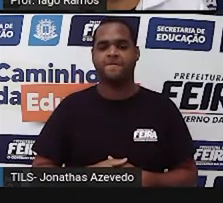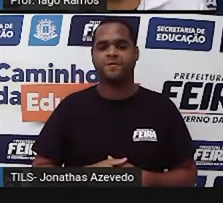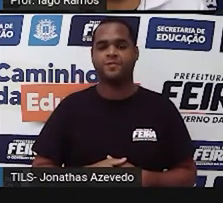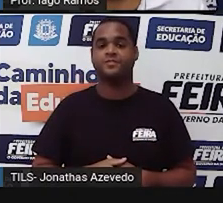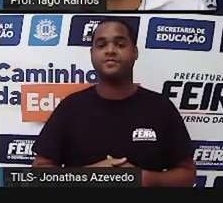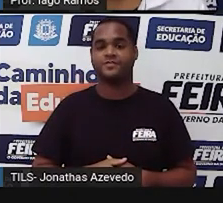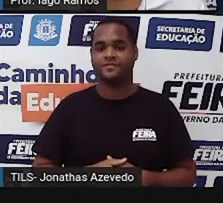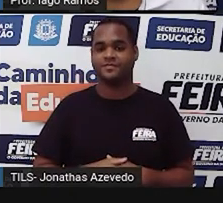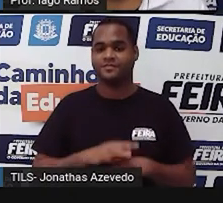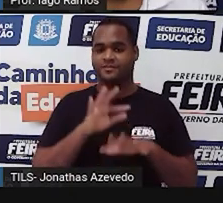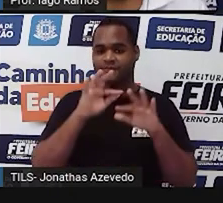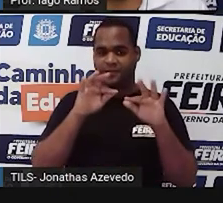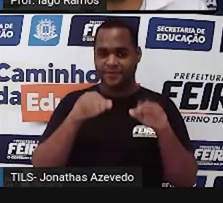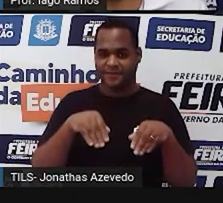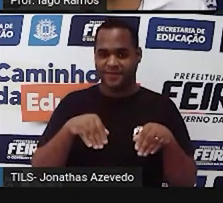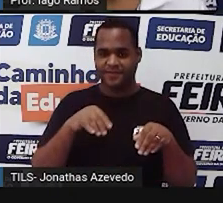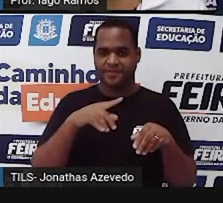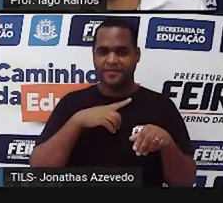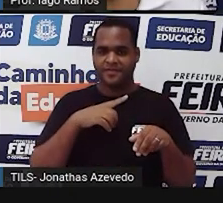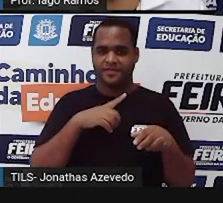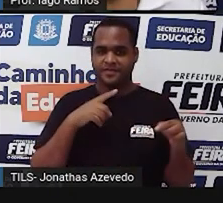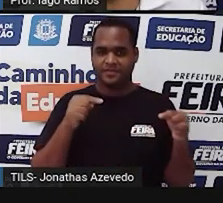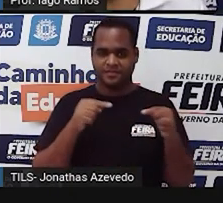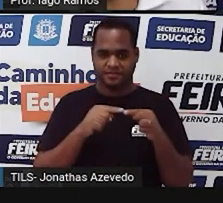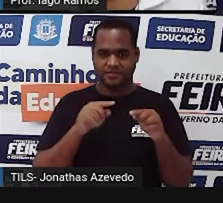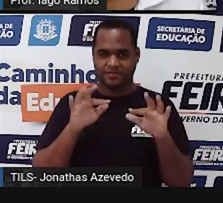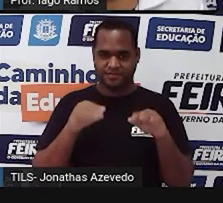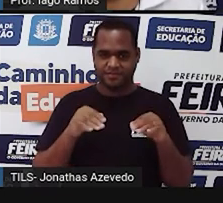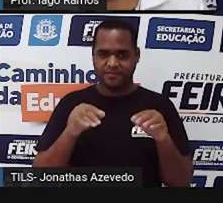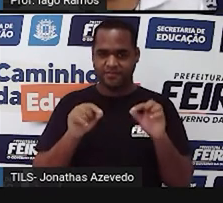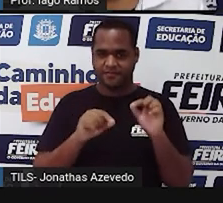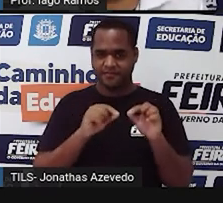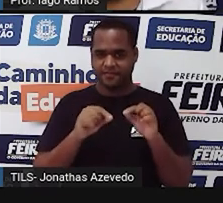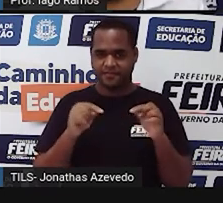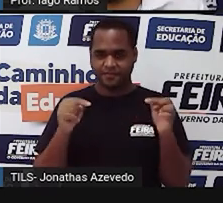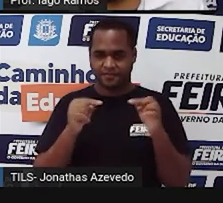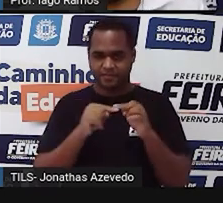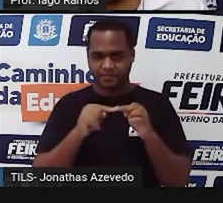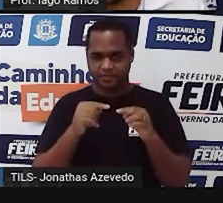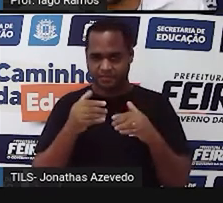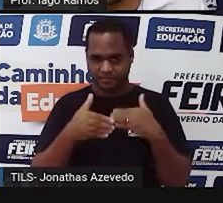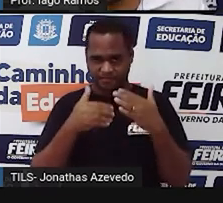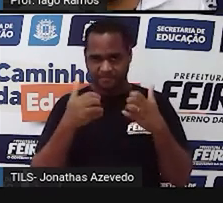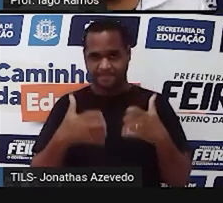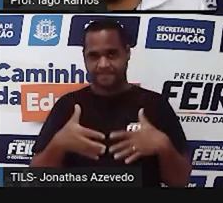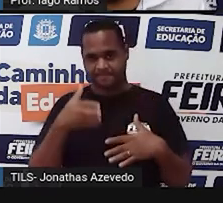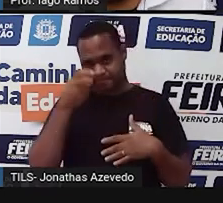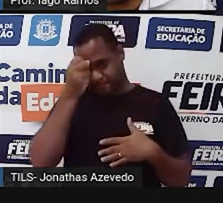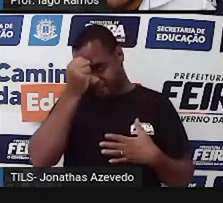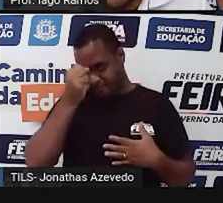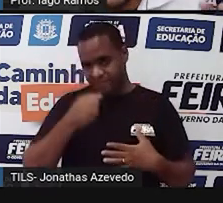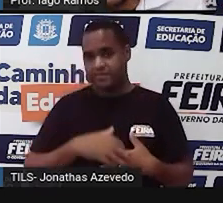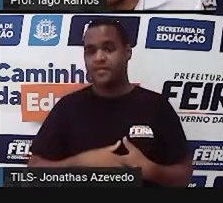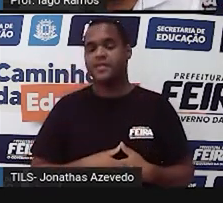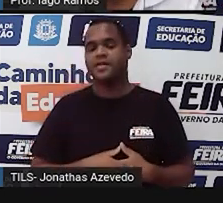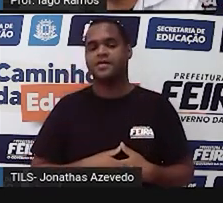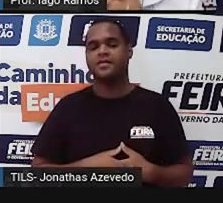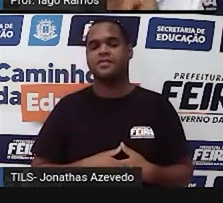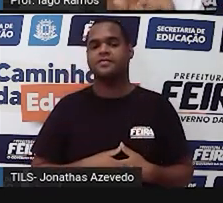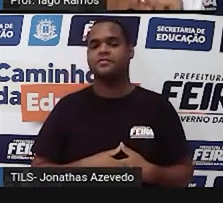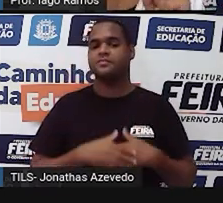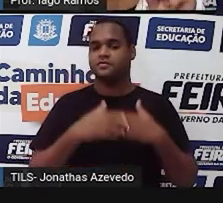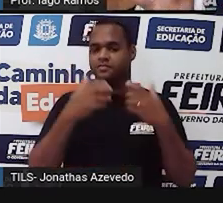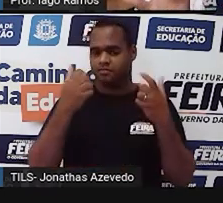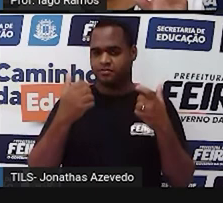E aqui é o final do material, é o final da trilha. Tá bom? Bom, eu trouxe esse